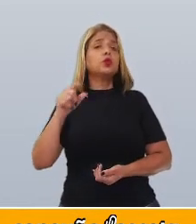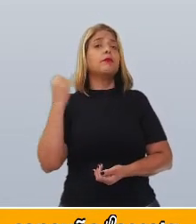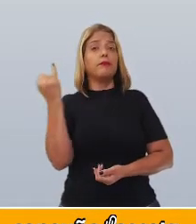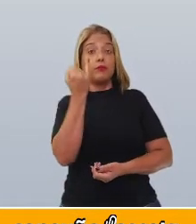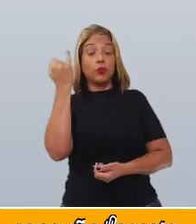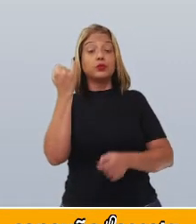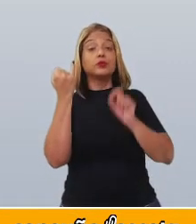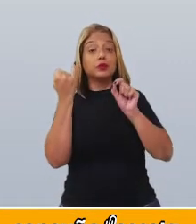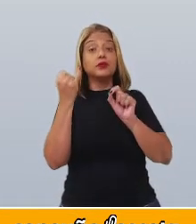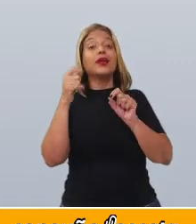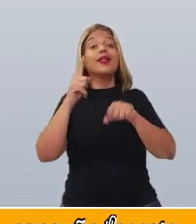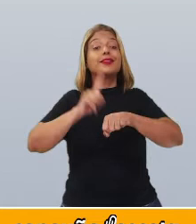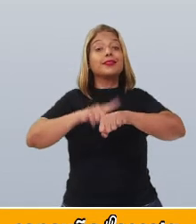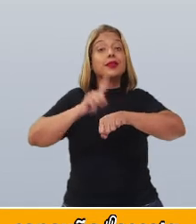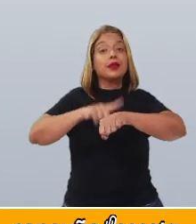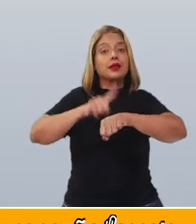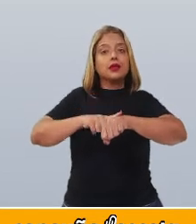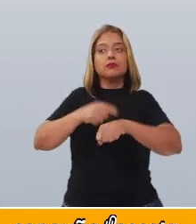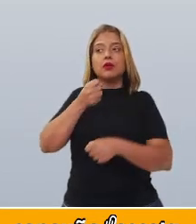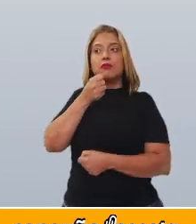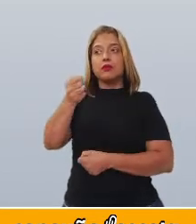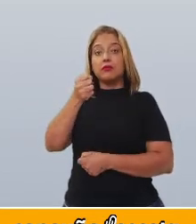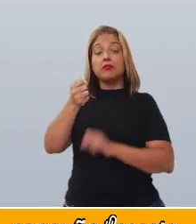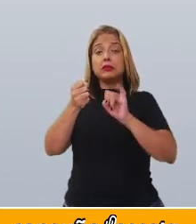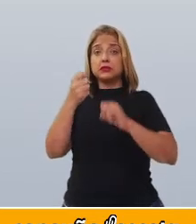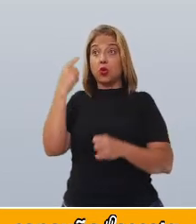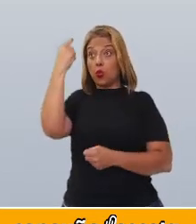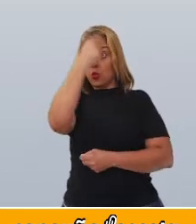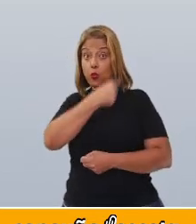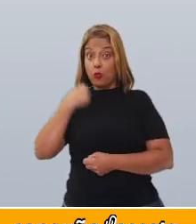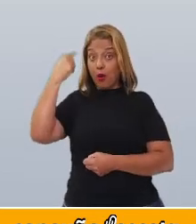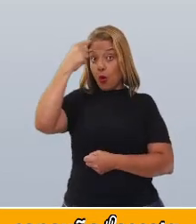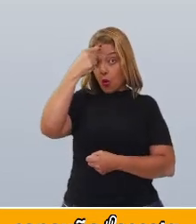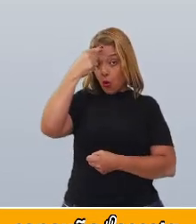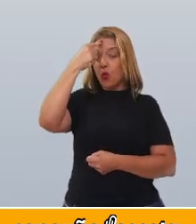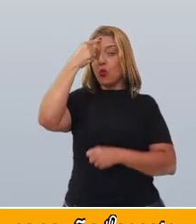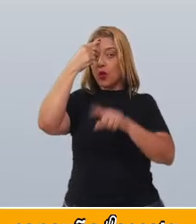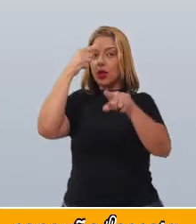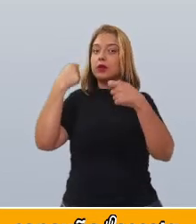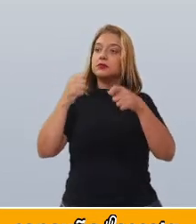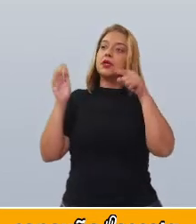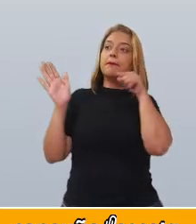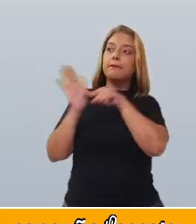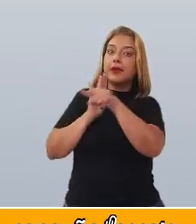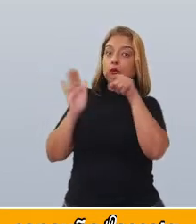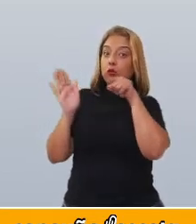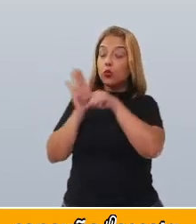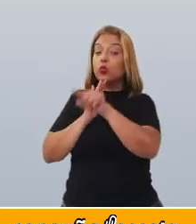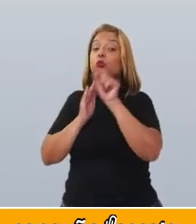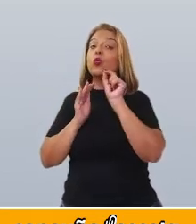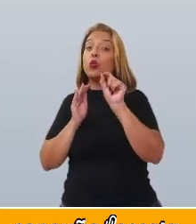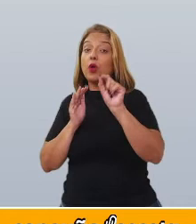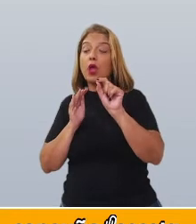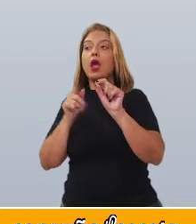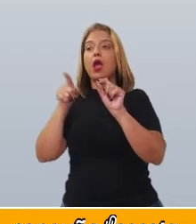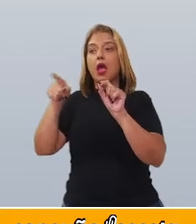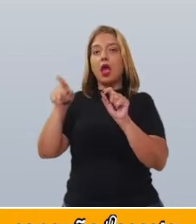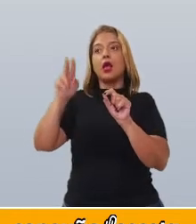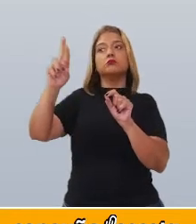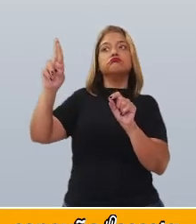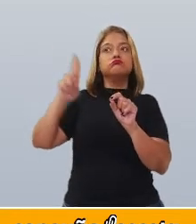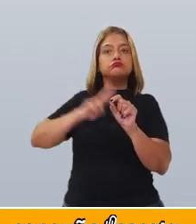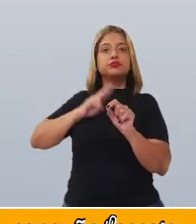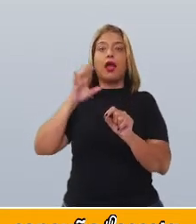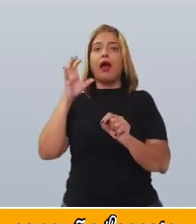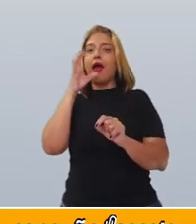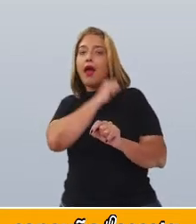considerar o tempo da entrevista. Se você tem uma hora de entrevista, faça perguntas que terão a